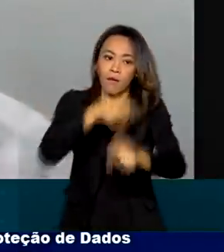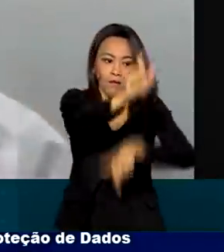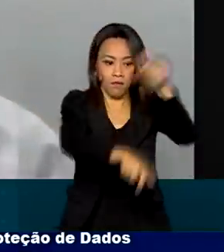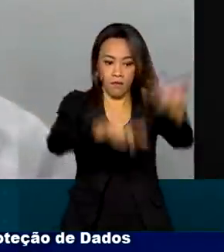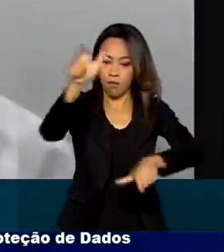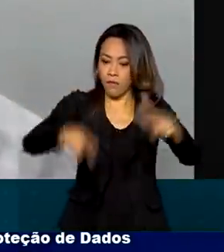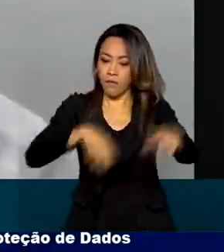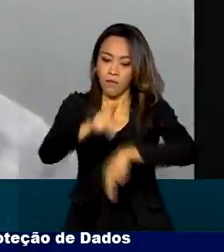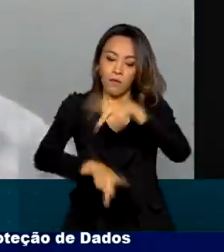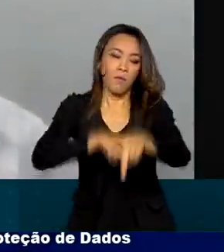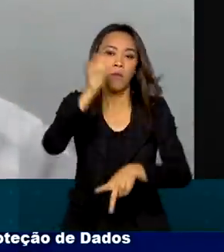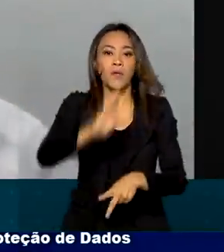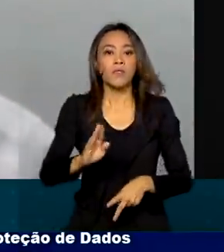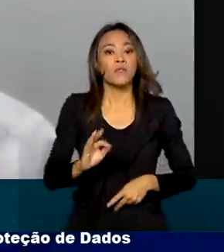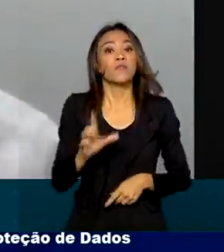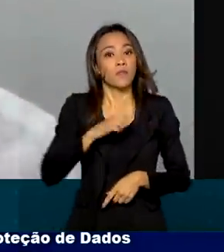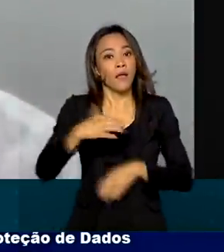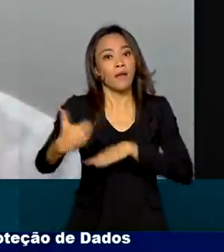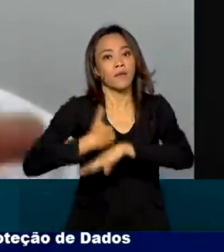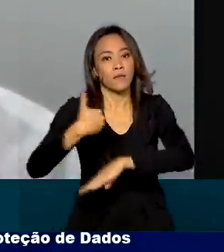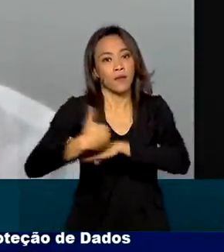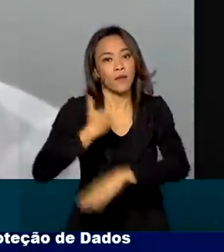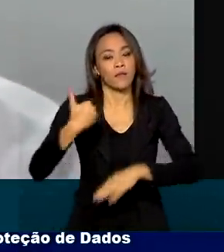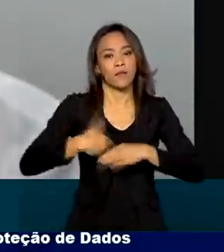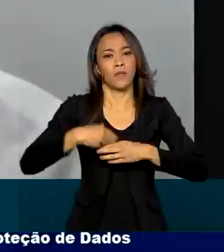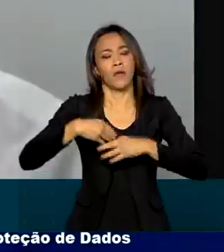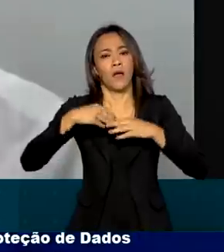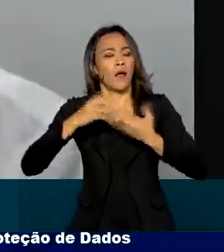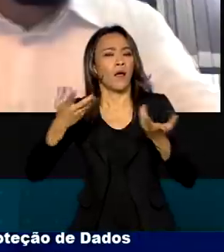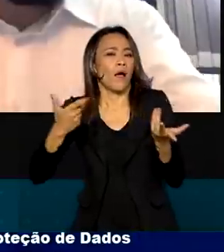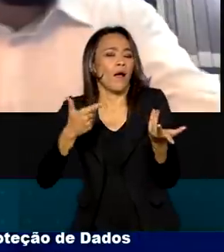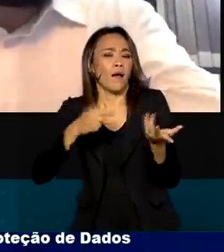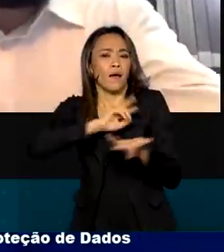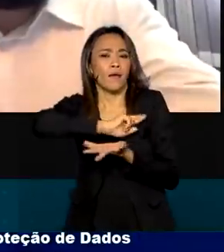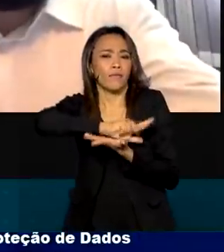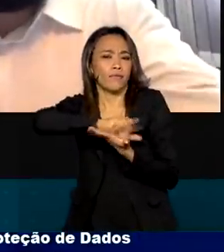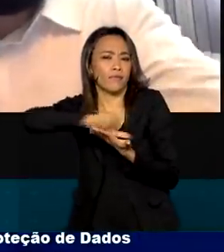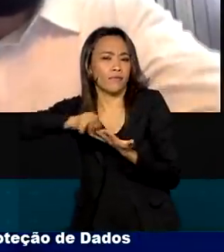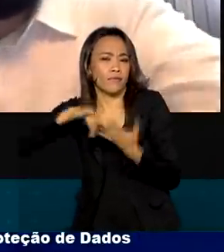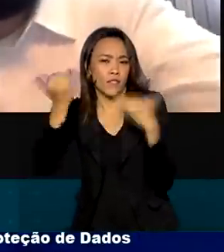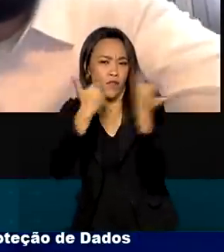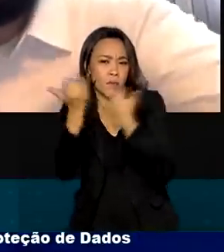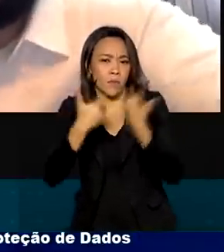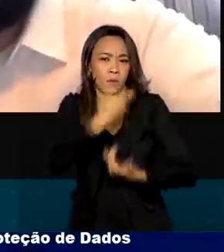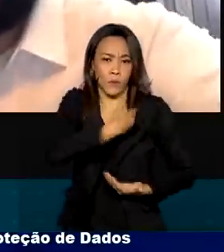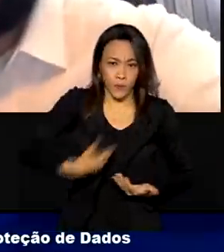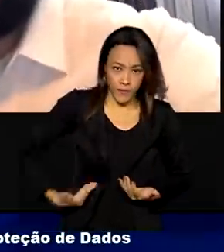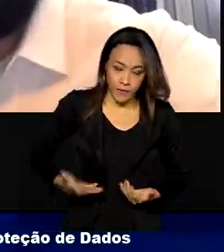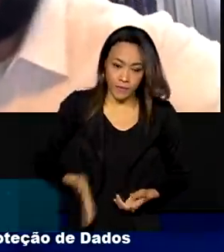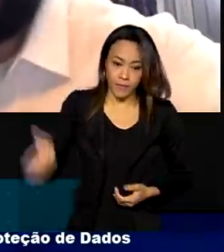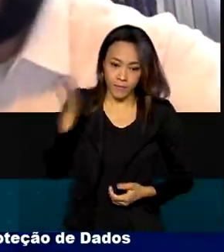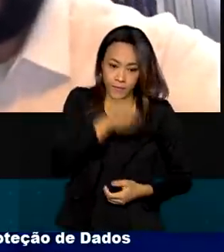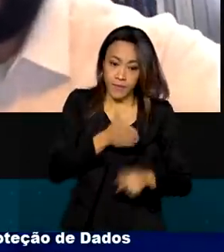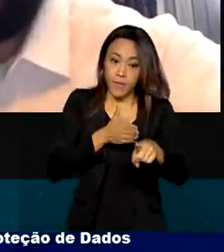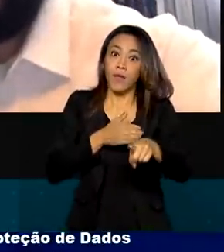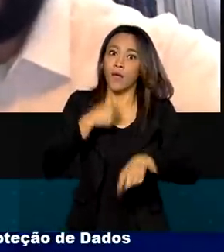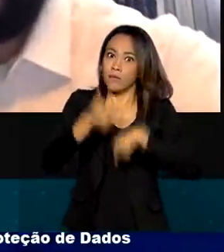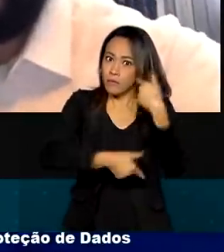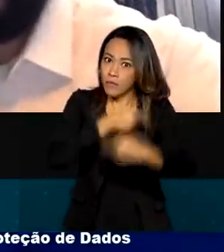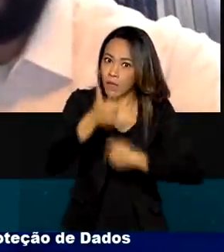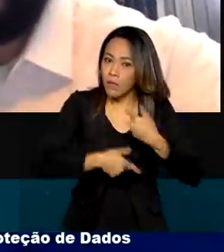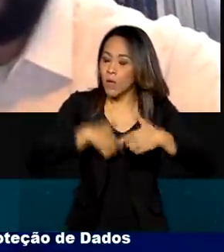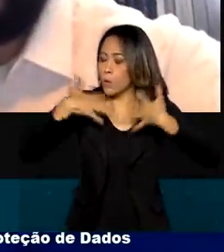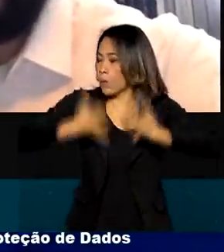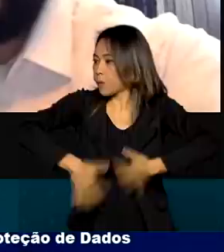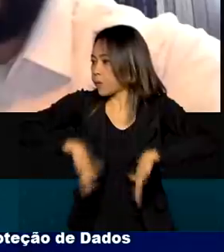a um só governo, e não a muitos governos. Esse é um trabalho extenso, complexo, o governo é muito